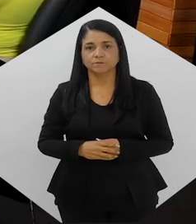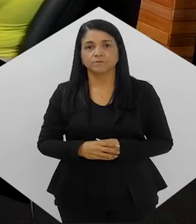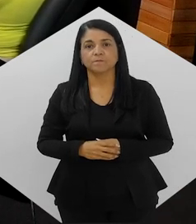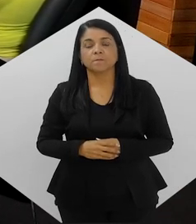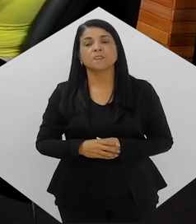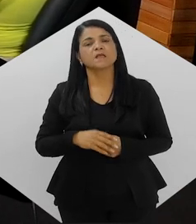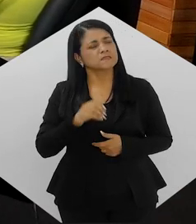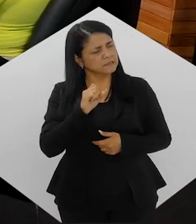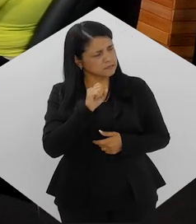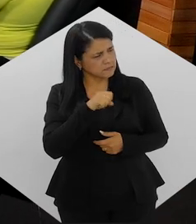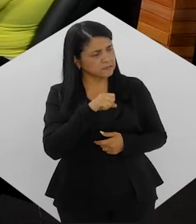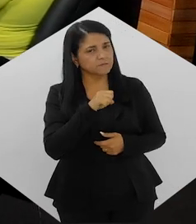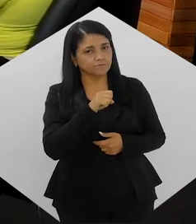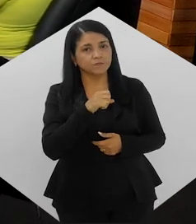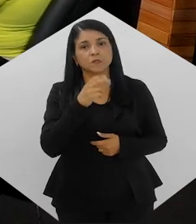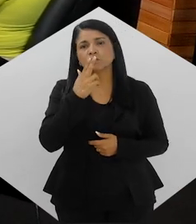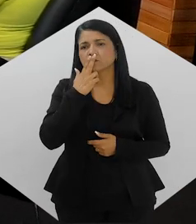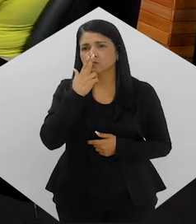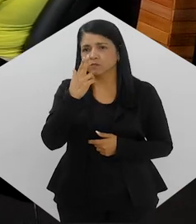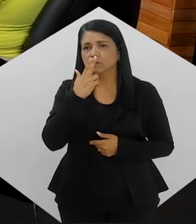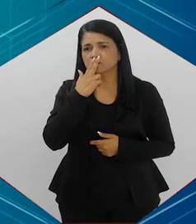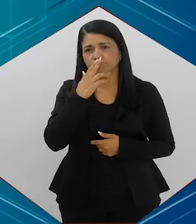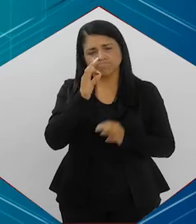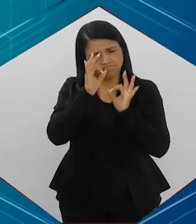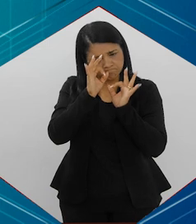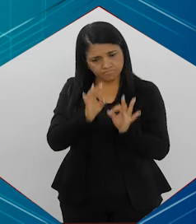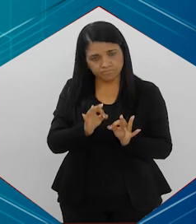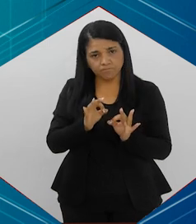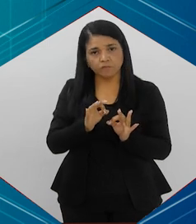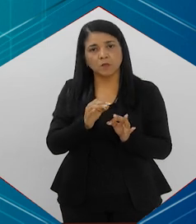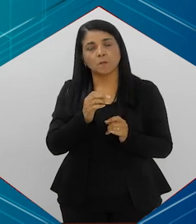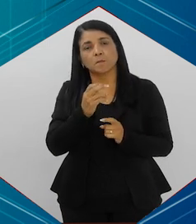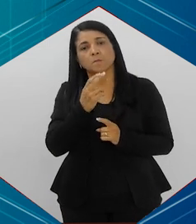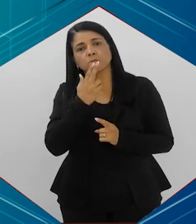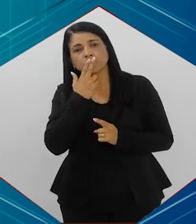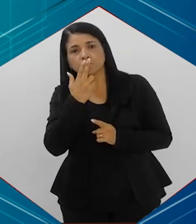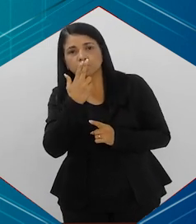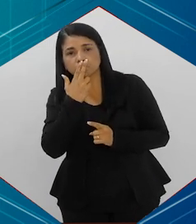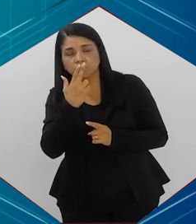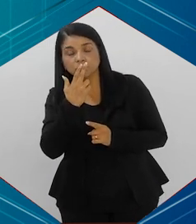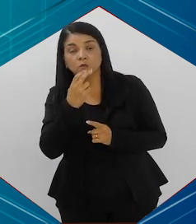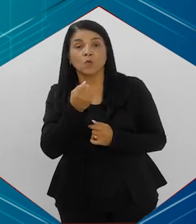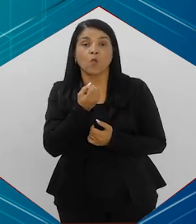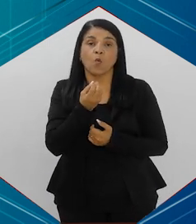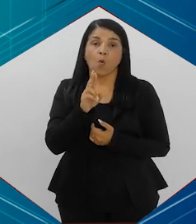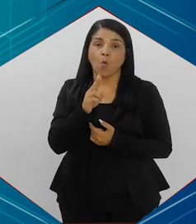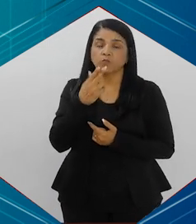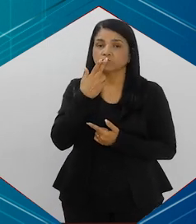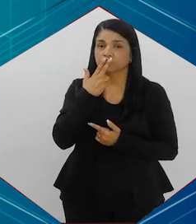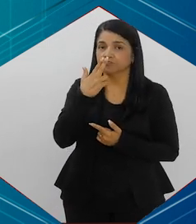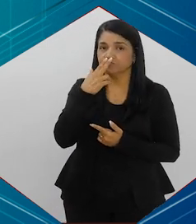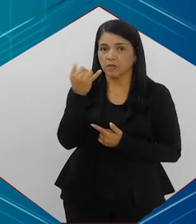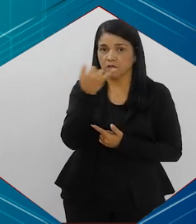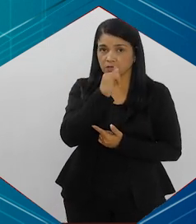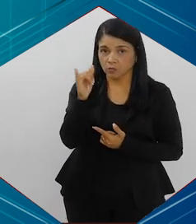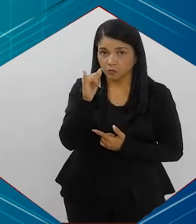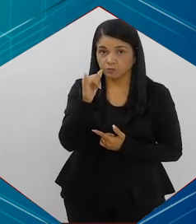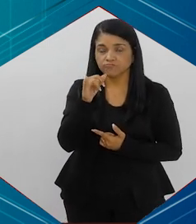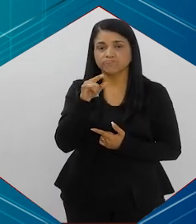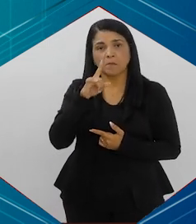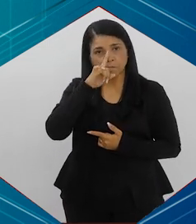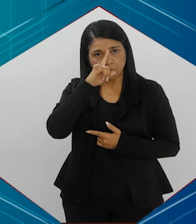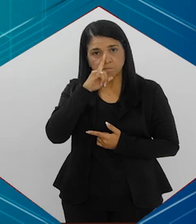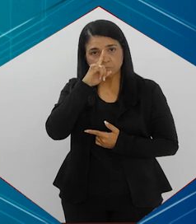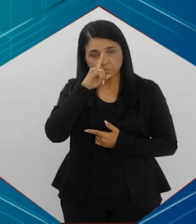Sim, o cigarro, com certeza, o cigarro, seja ele convencional ou eletrônico, é com certeza o grande